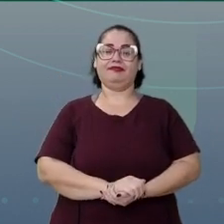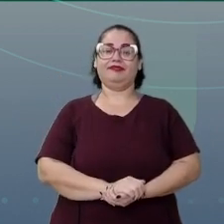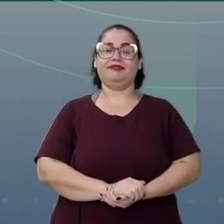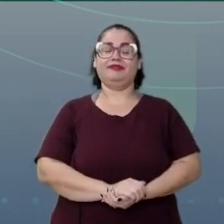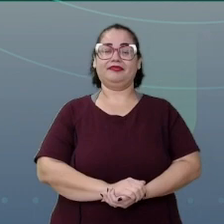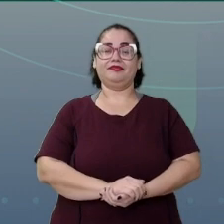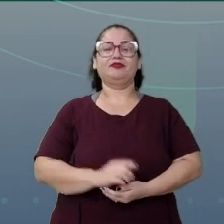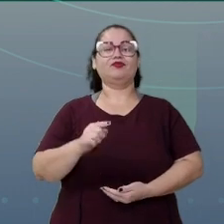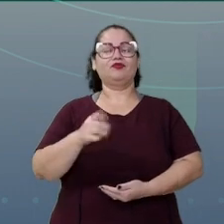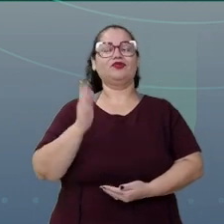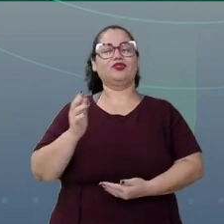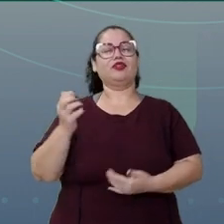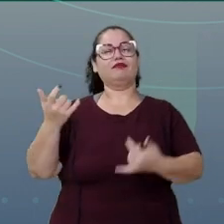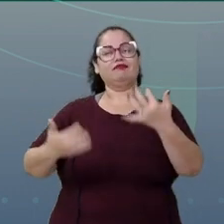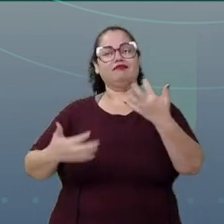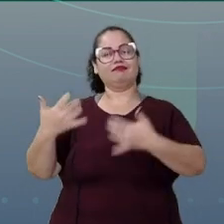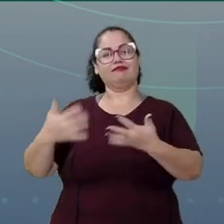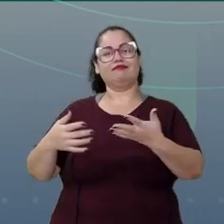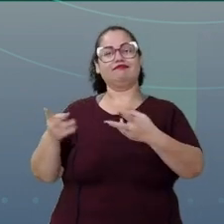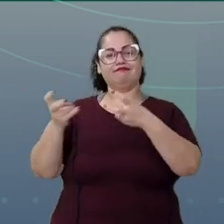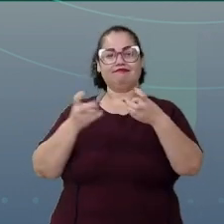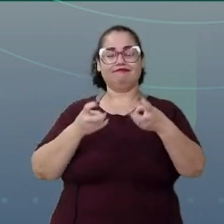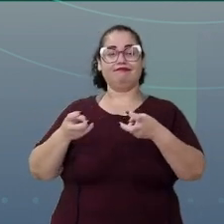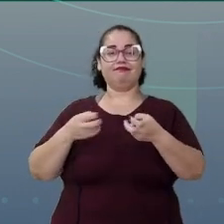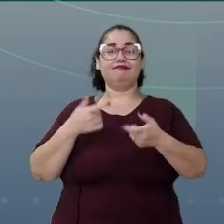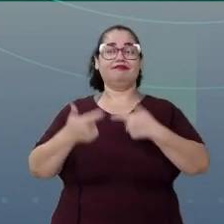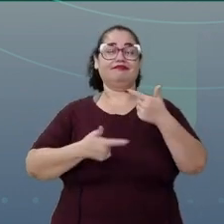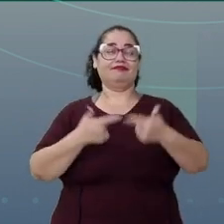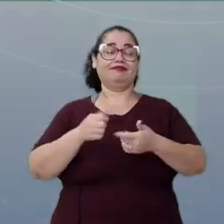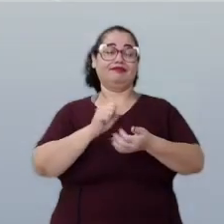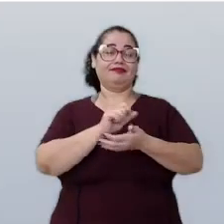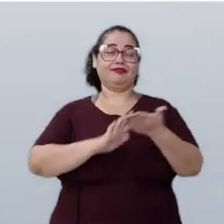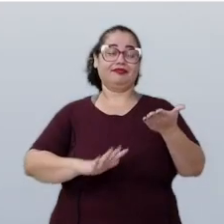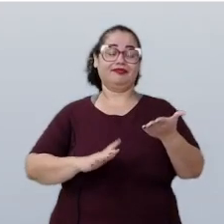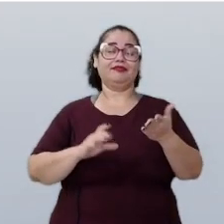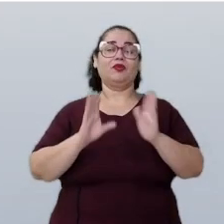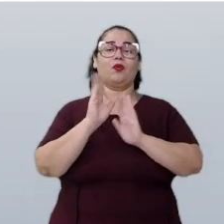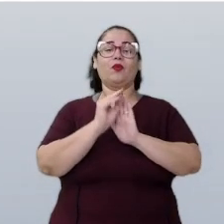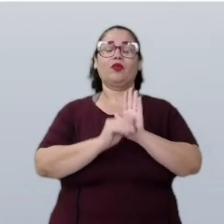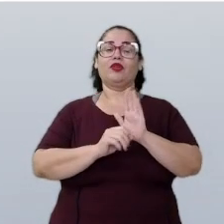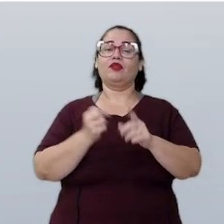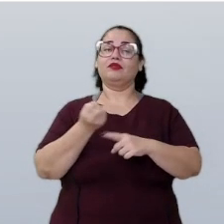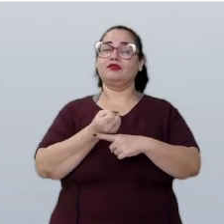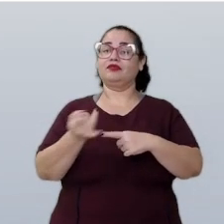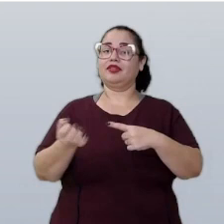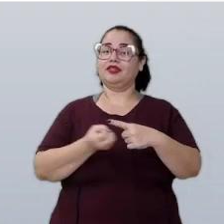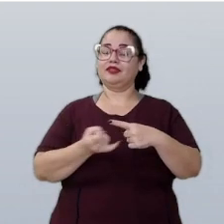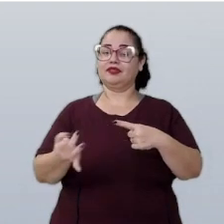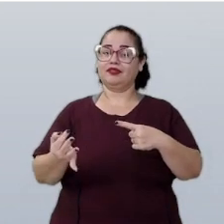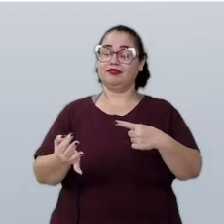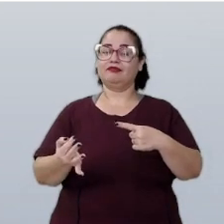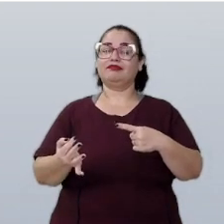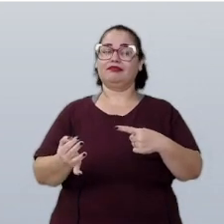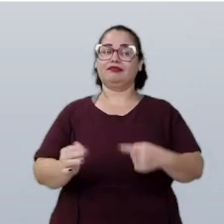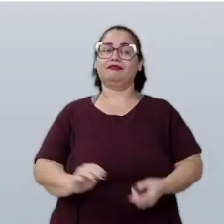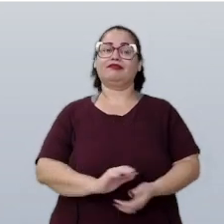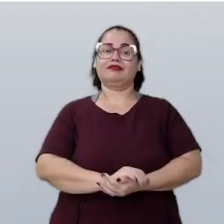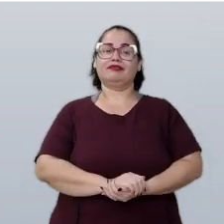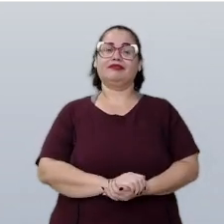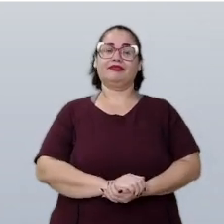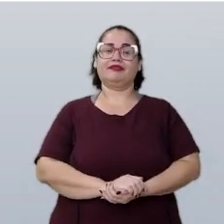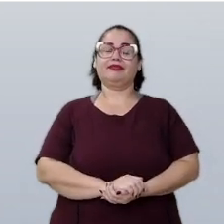você já ouviu, nós vamos trabalhar o conteúdo de Frações Unitárias.